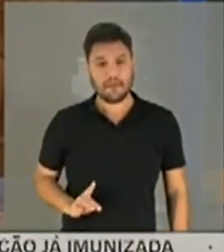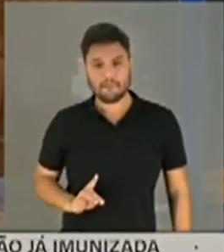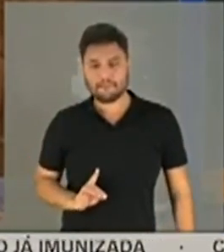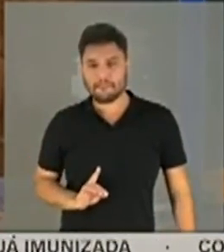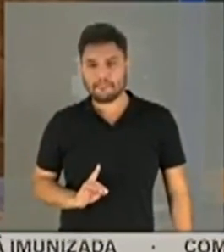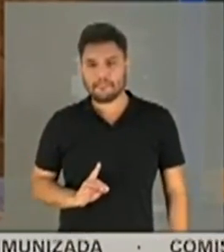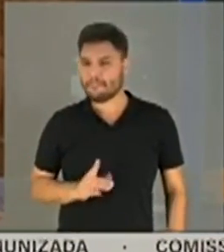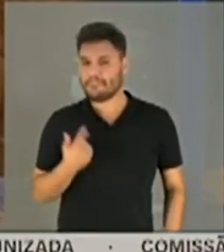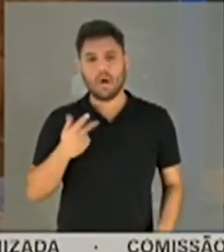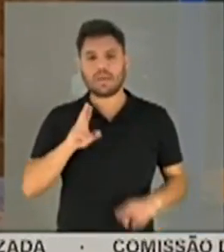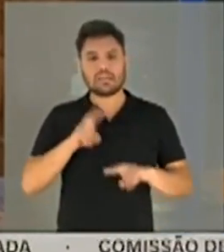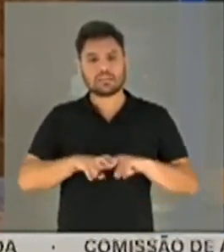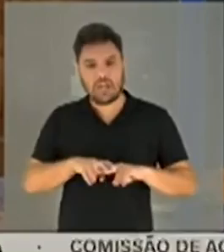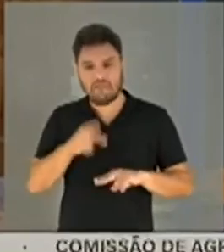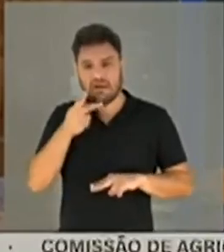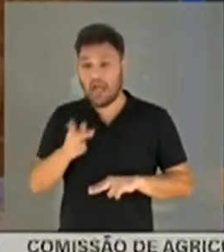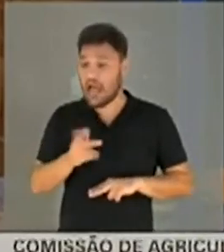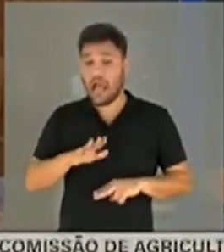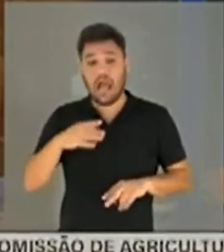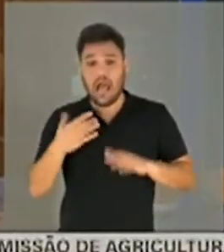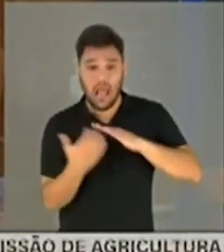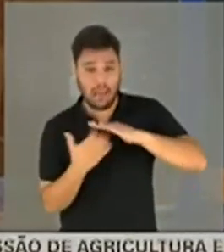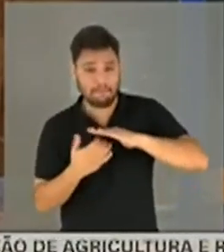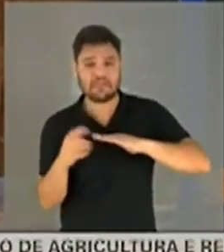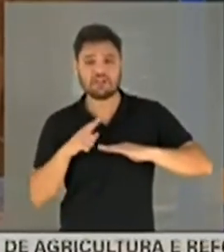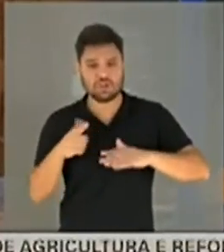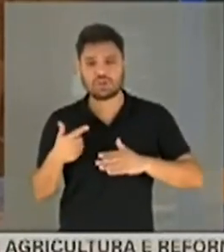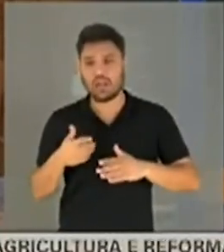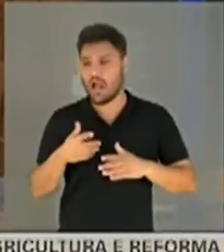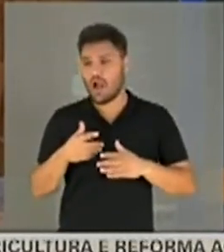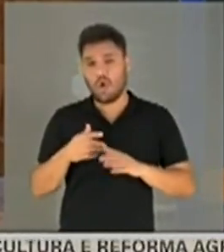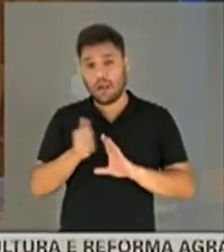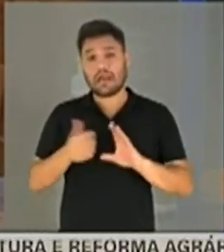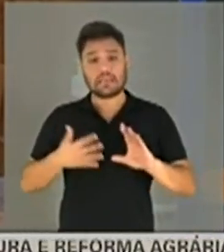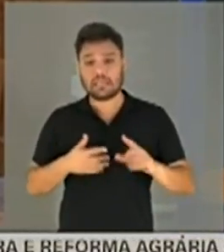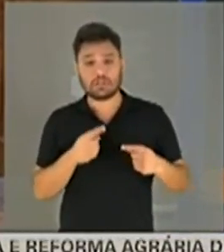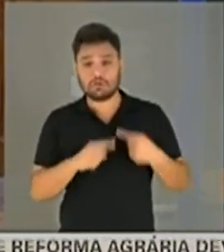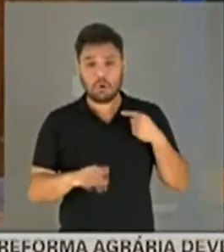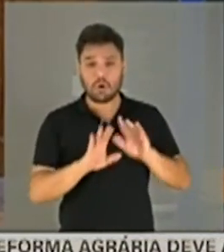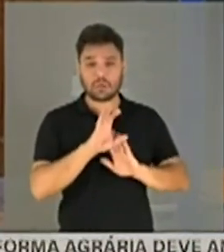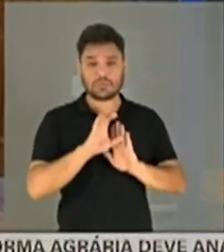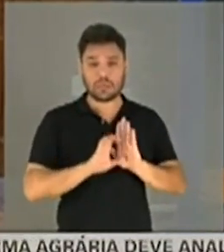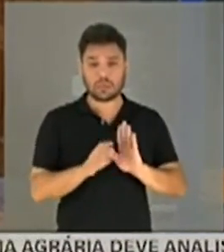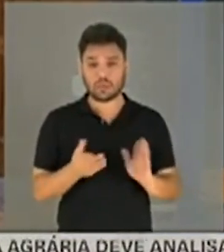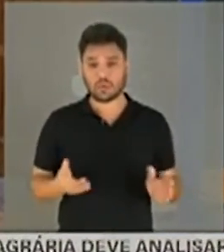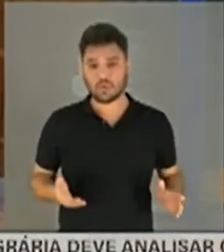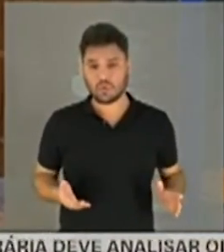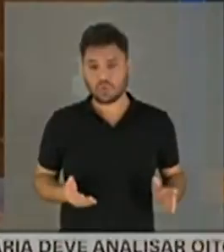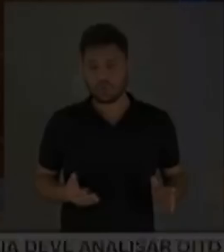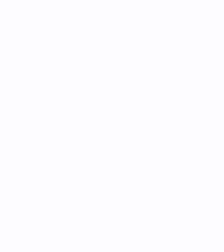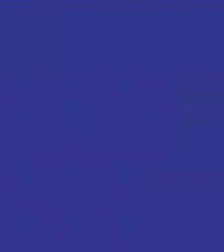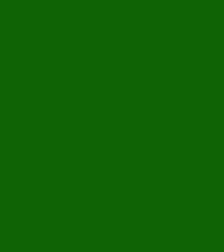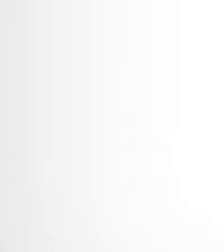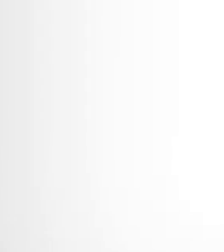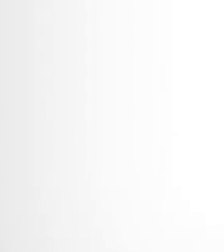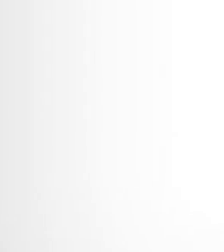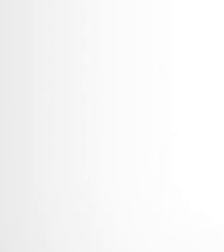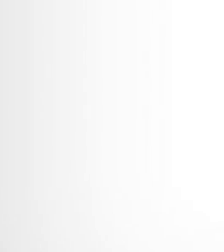deixar que o senhor sentasse aí para dizer que a sua empresa tinha uma vocação que não consta do seu estatuto, que nunca constou.